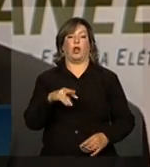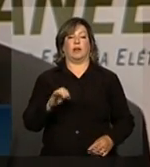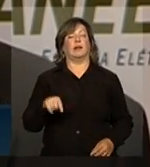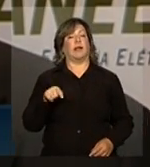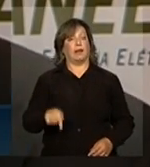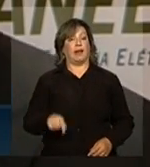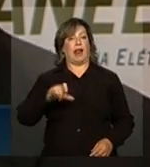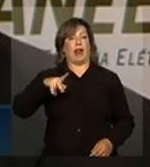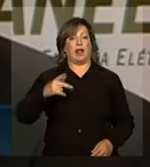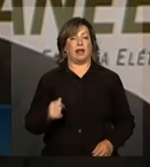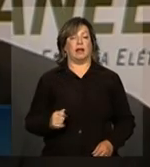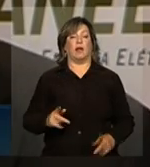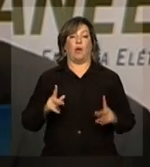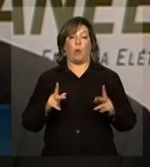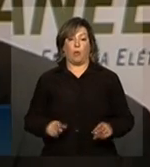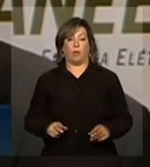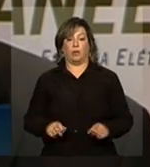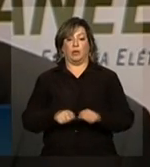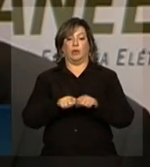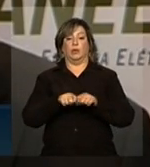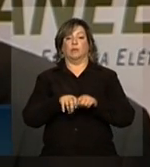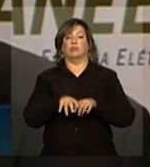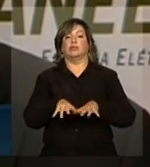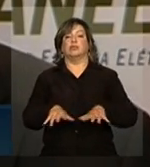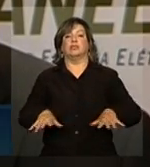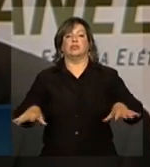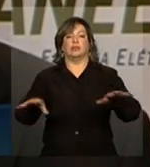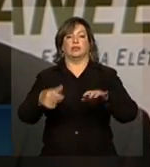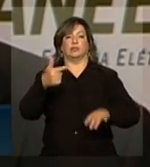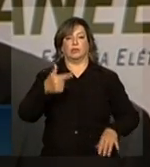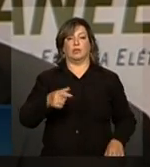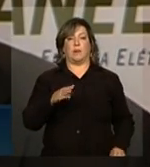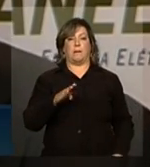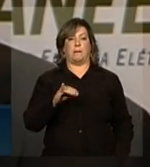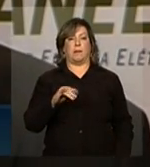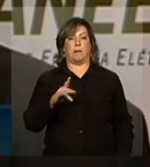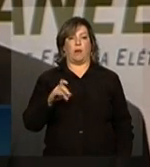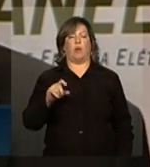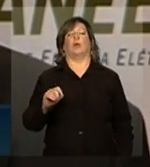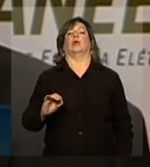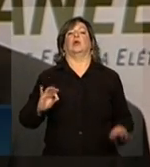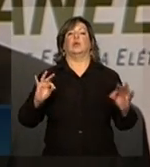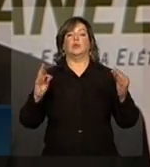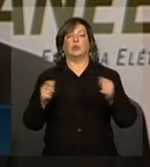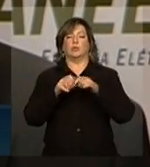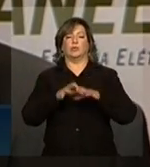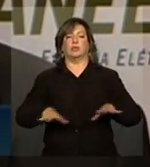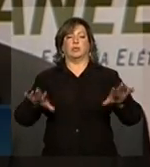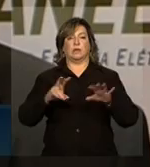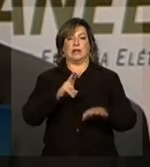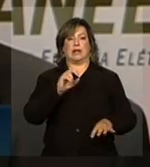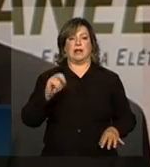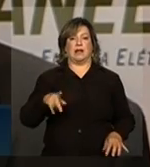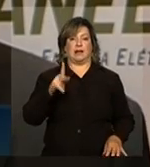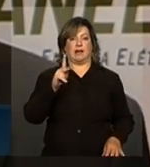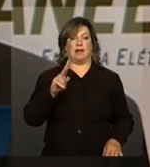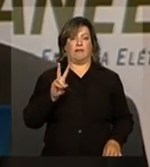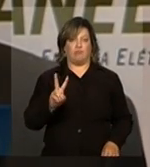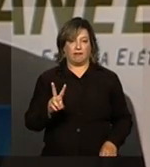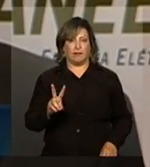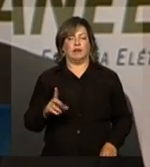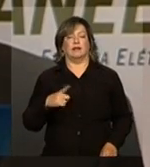uma linha que, assim como a expansão, o segundo bipolo e toda a expansão de 500 KV que está sendo feita